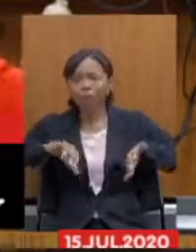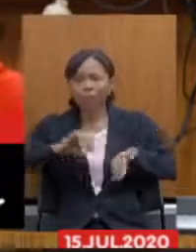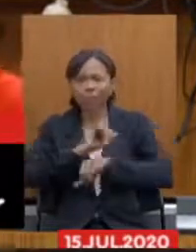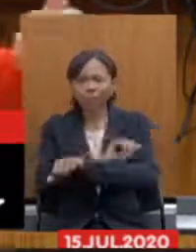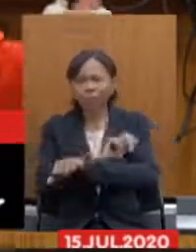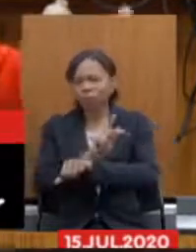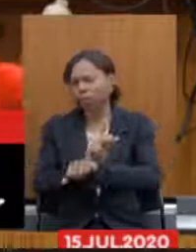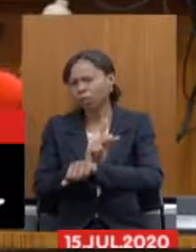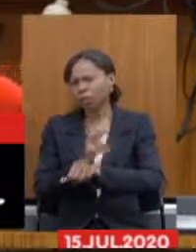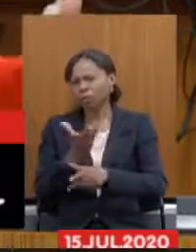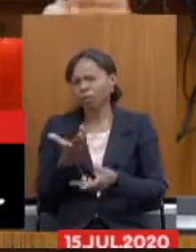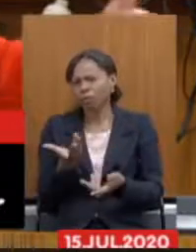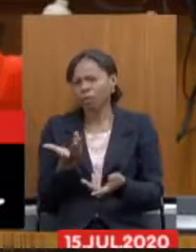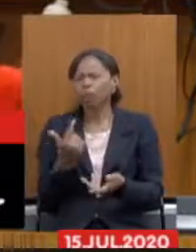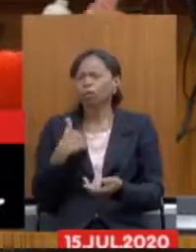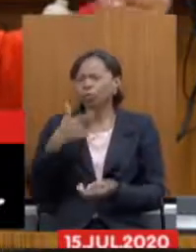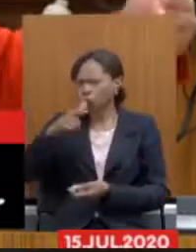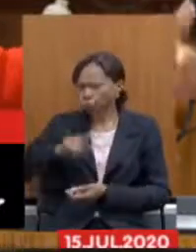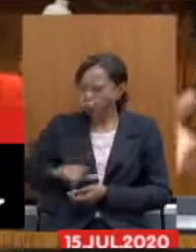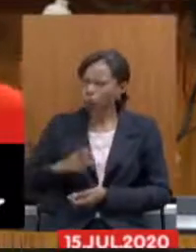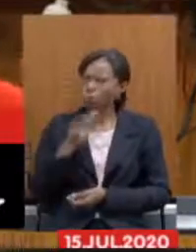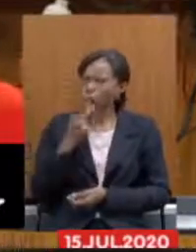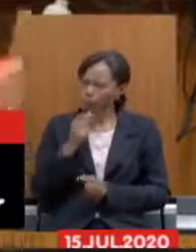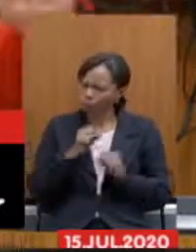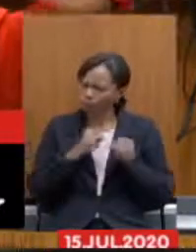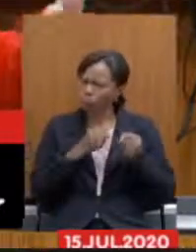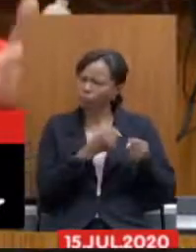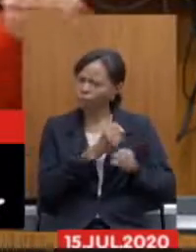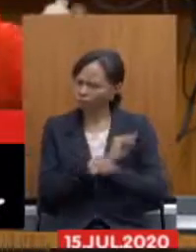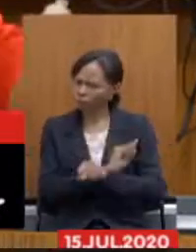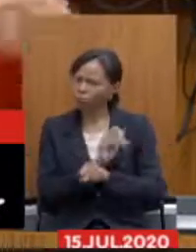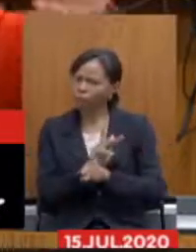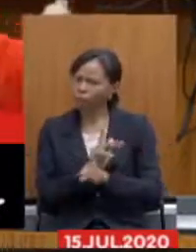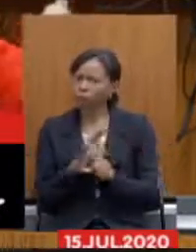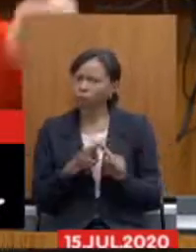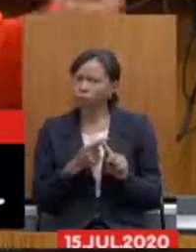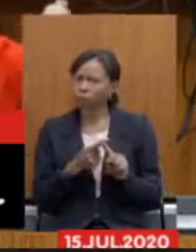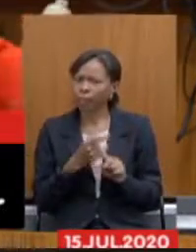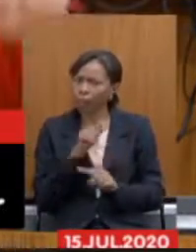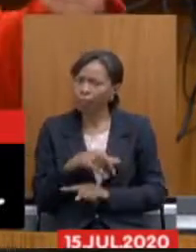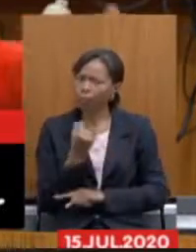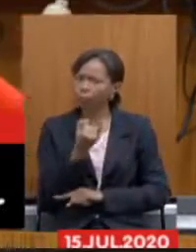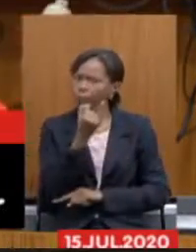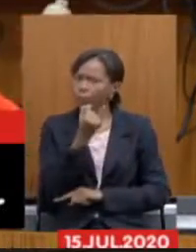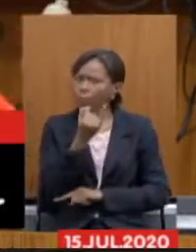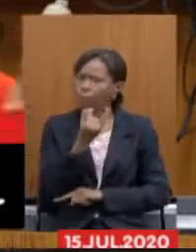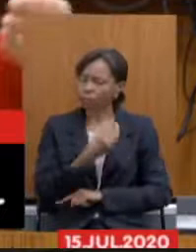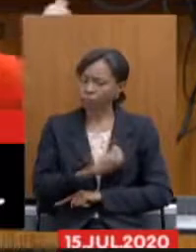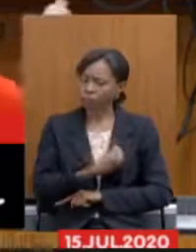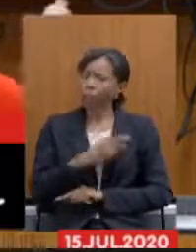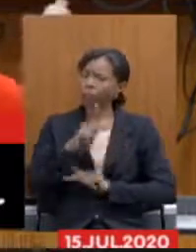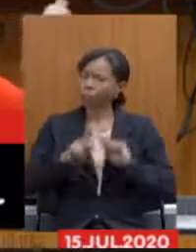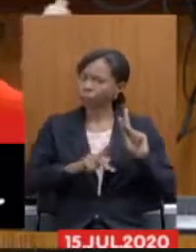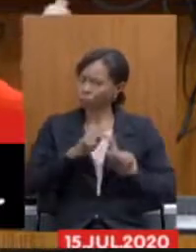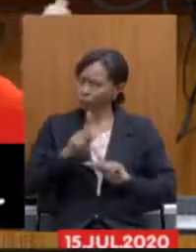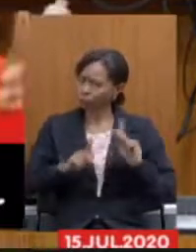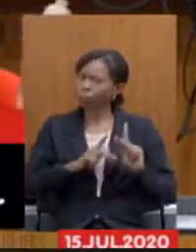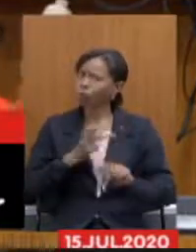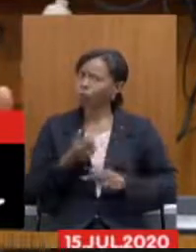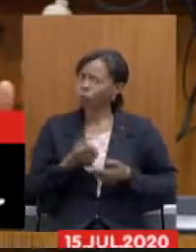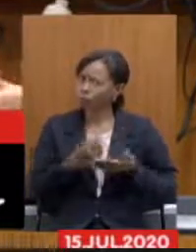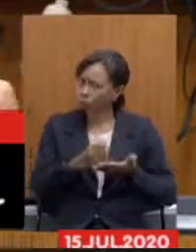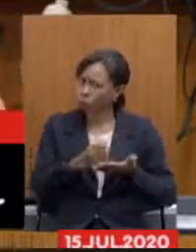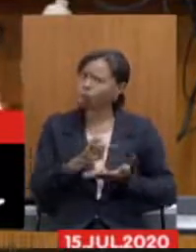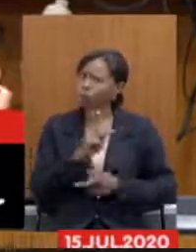mais uma vez reforçar e fazer a defesa do IPSENG o IPSENG faz diferença na vida das pessoas muita diferença e